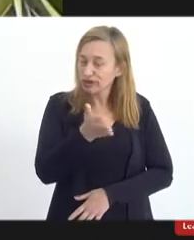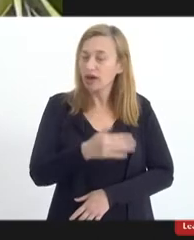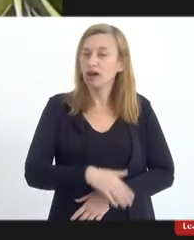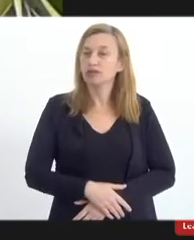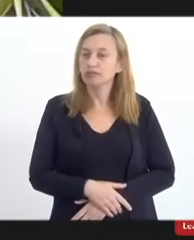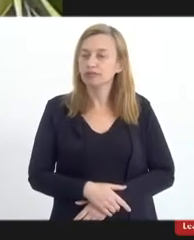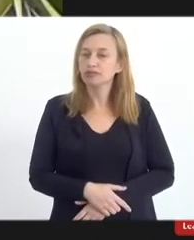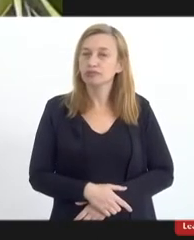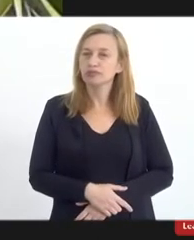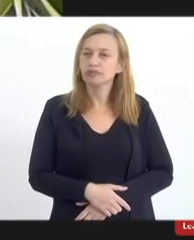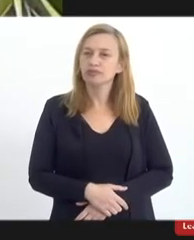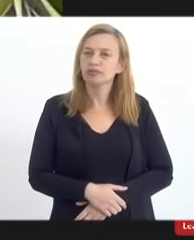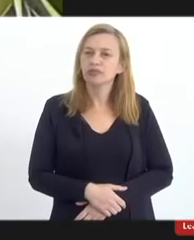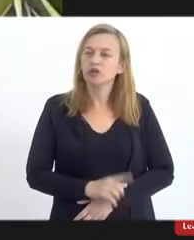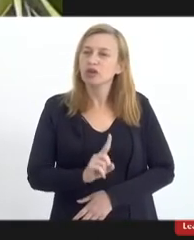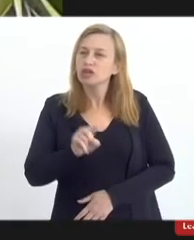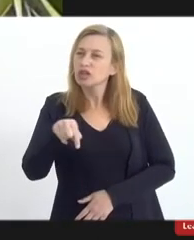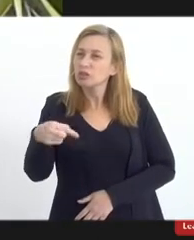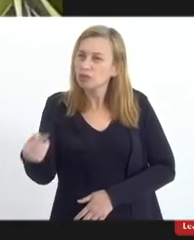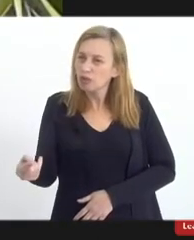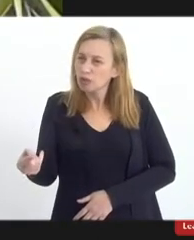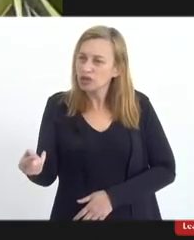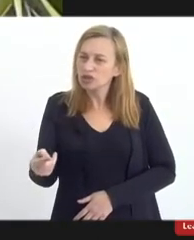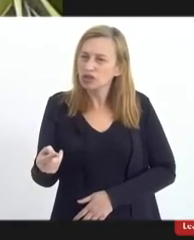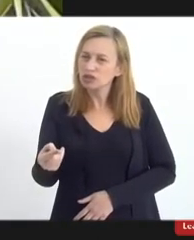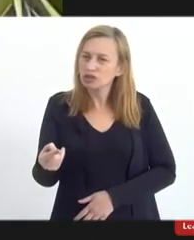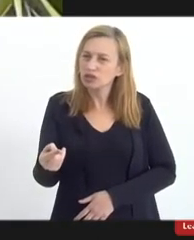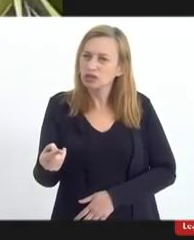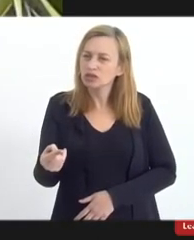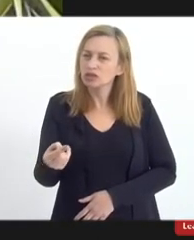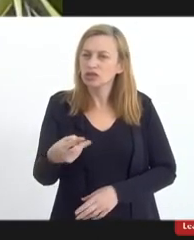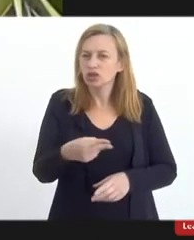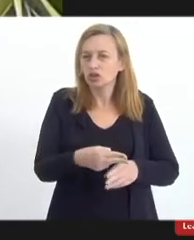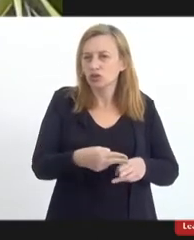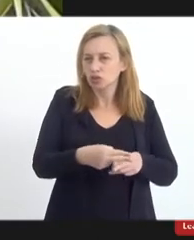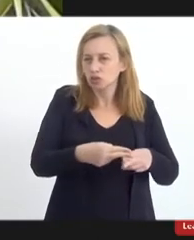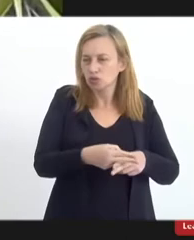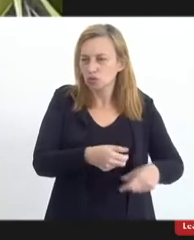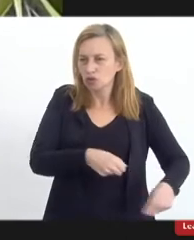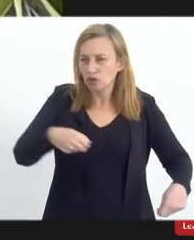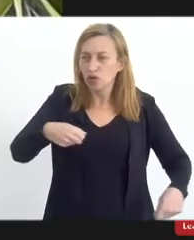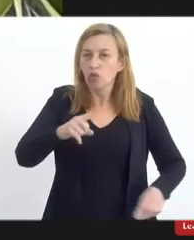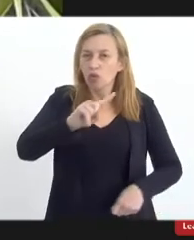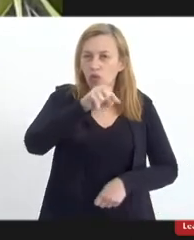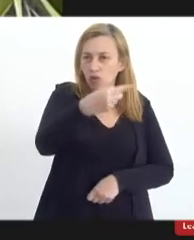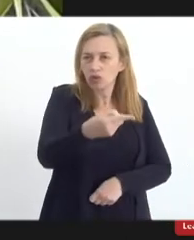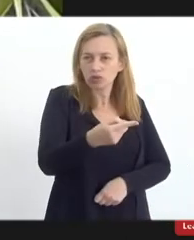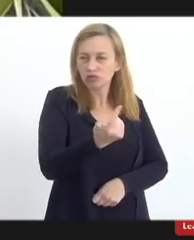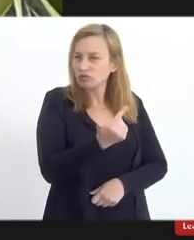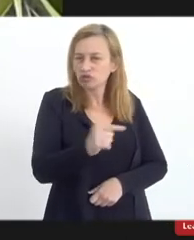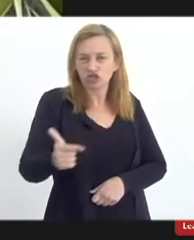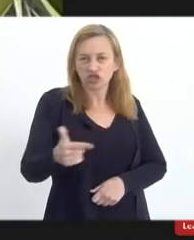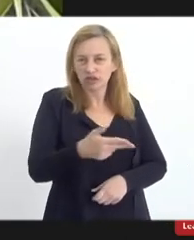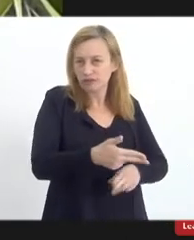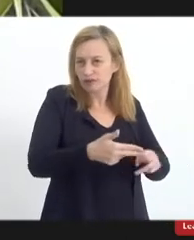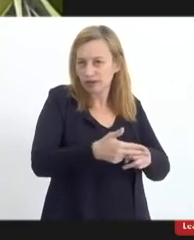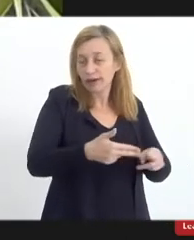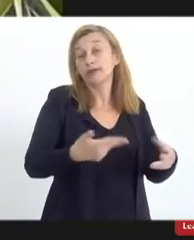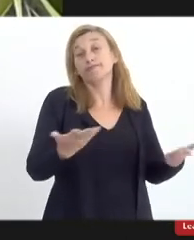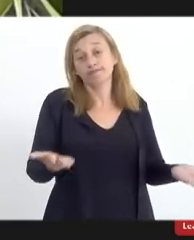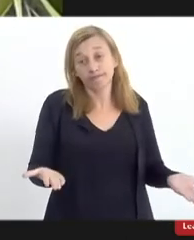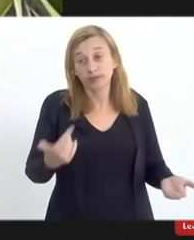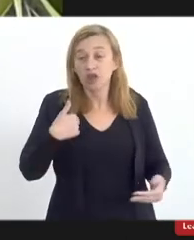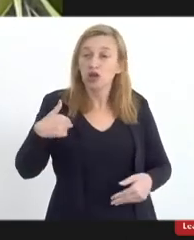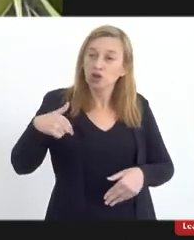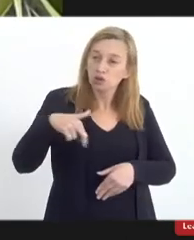no episódio depois desse que ele estava com um facão, o outro foi sem facão, por incrível que pareça, eu